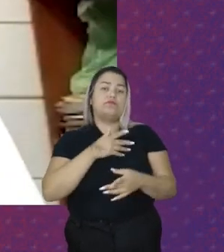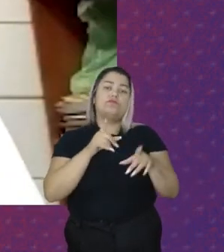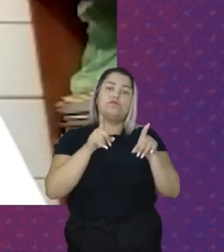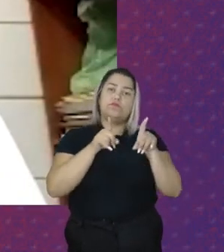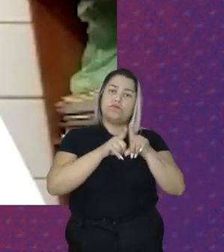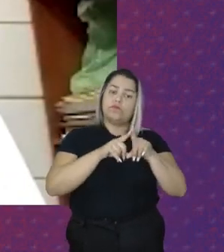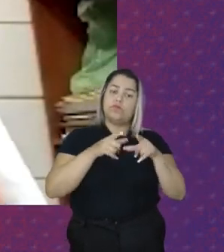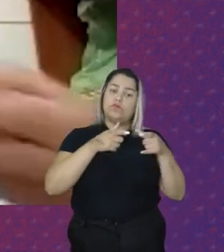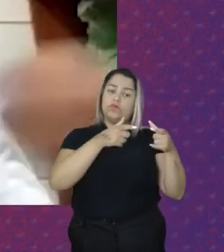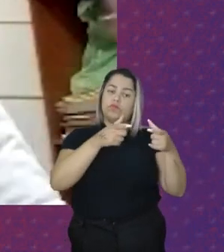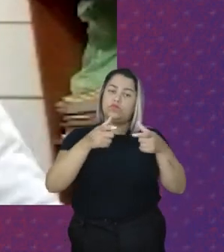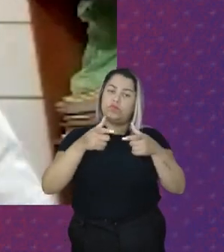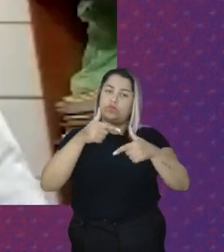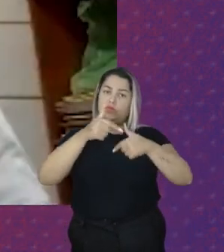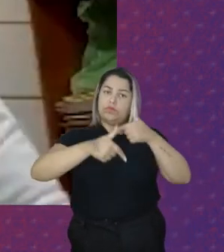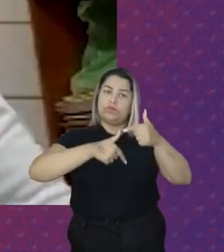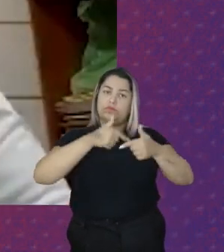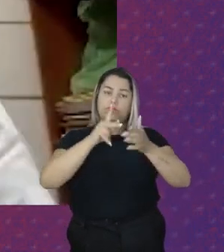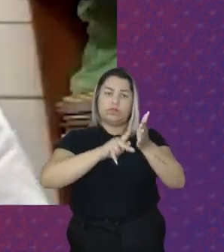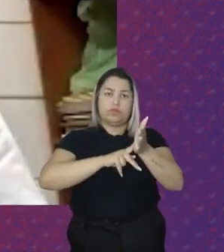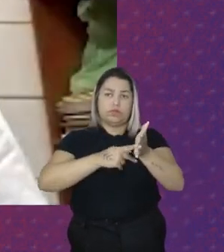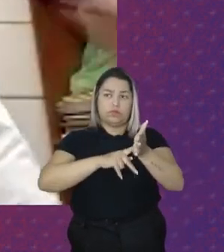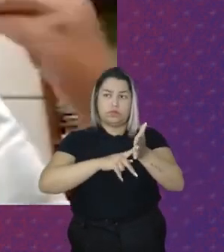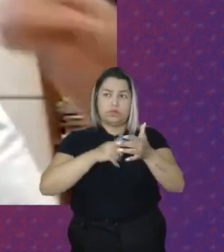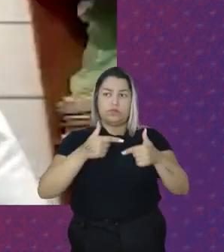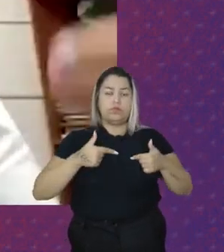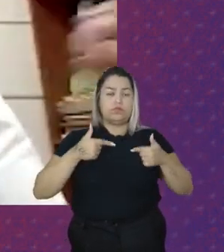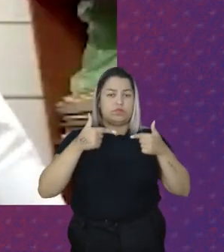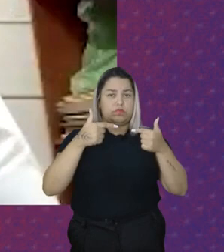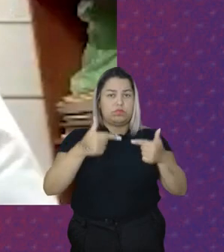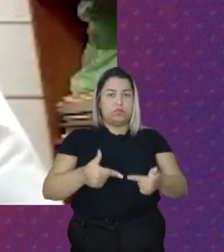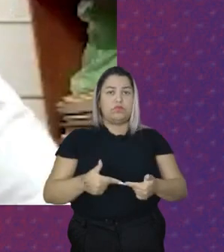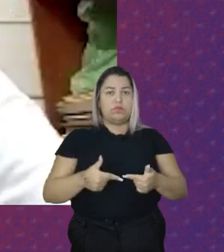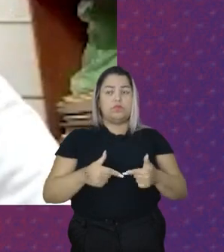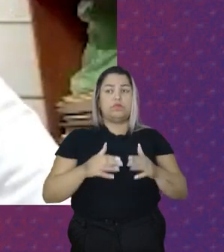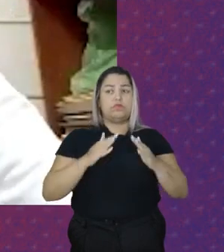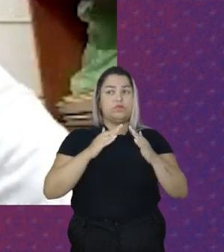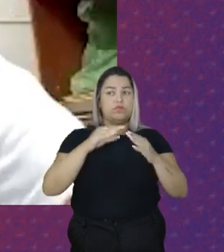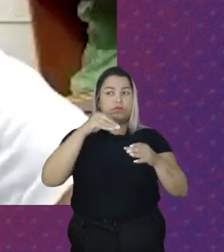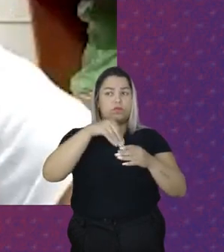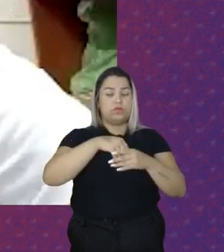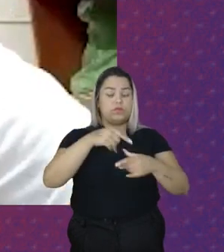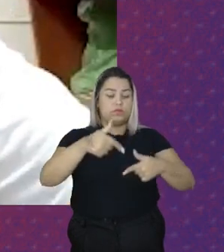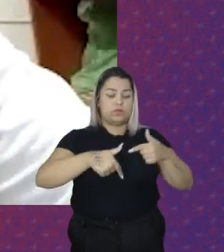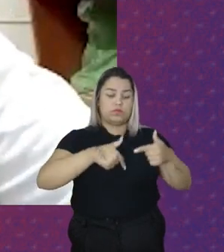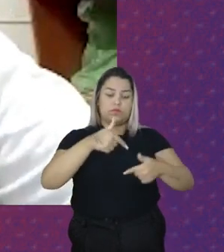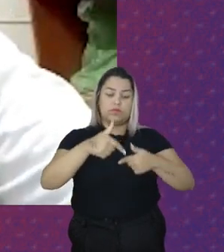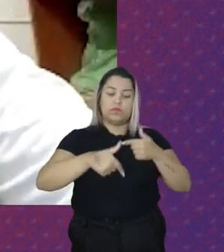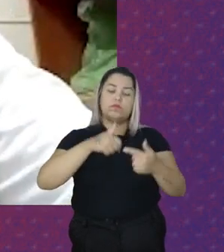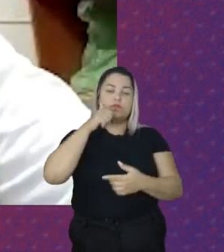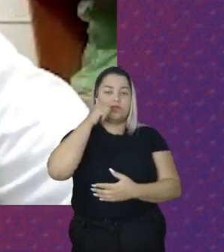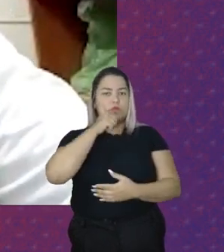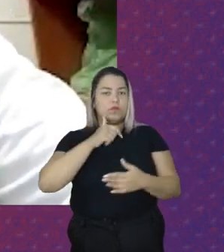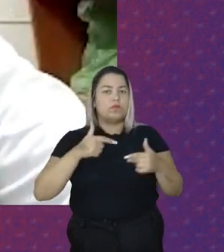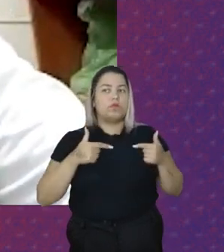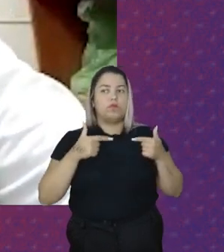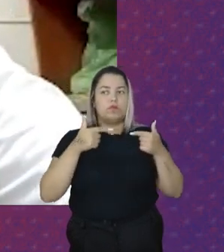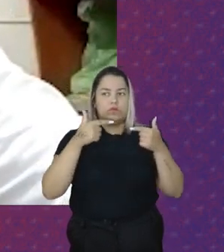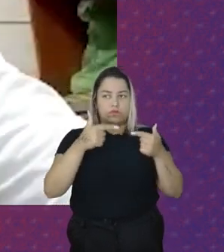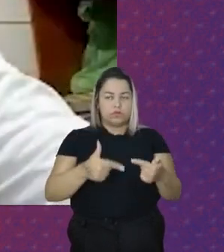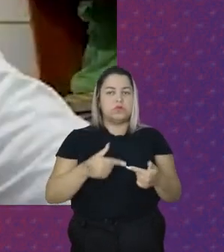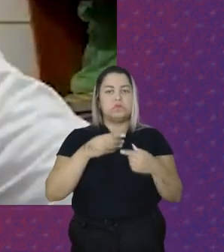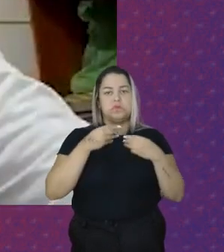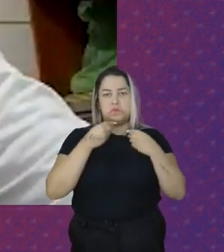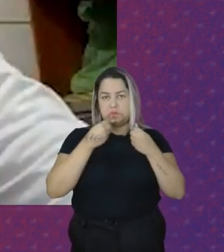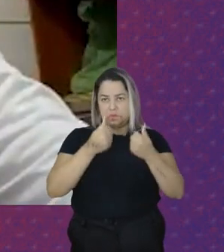No lugar De trabalho E um dos Sindicatos De trabalhadoras Domésticas Não pode ir Mas A luta É gratificante